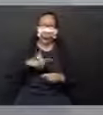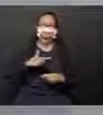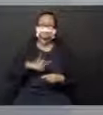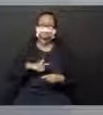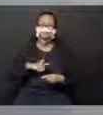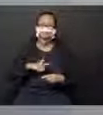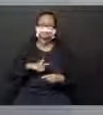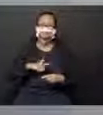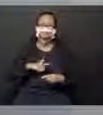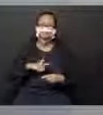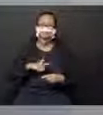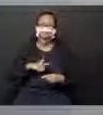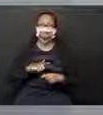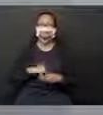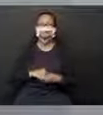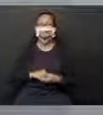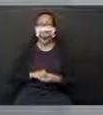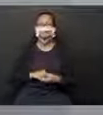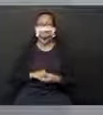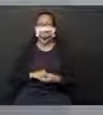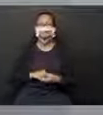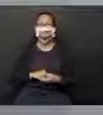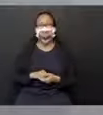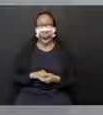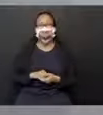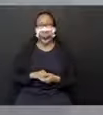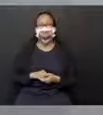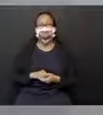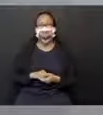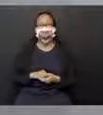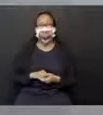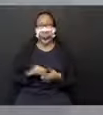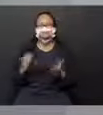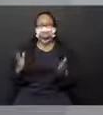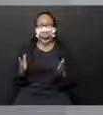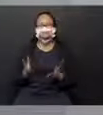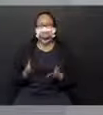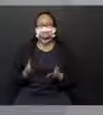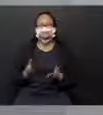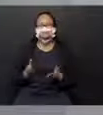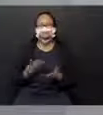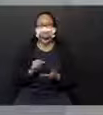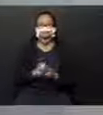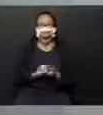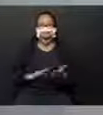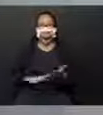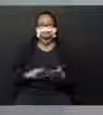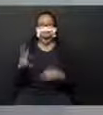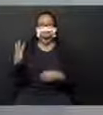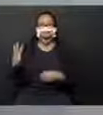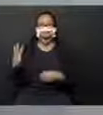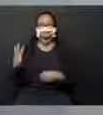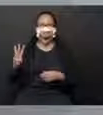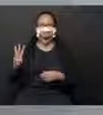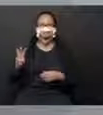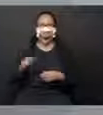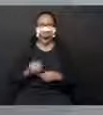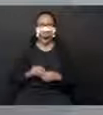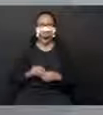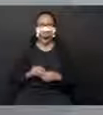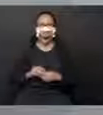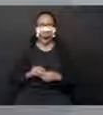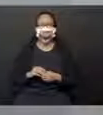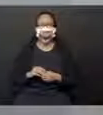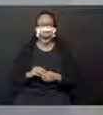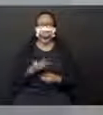Resposta correta para quem acertou aí, hein? Agora, podemos ir para três? Atividade três. Olha,